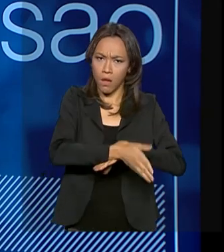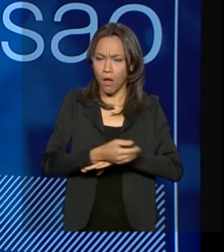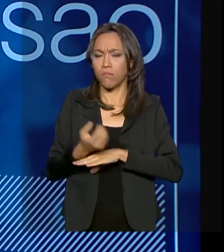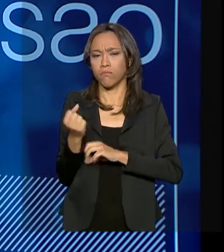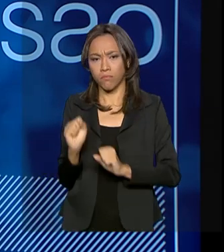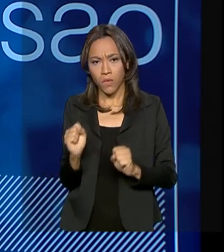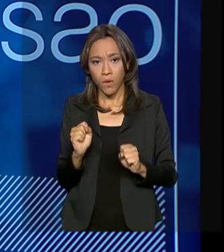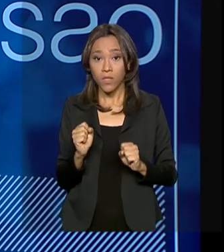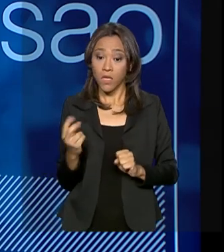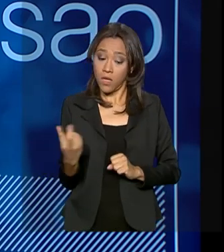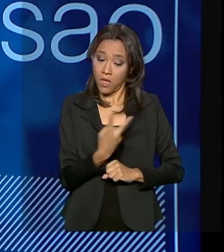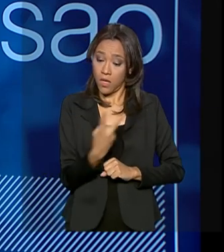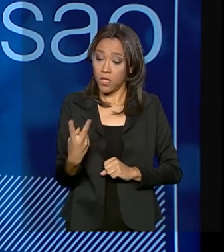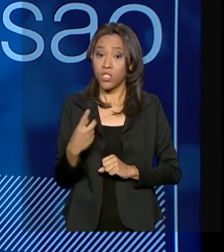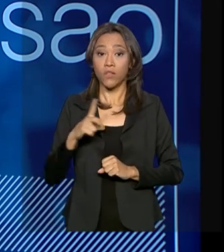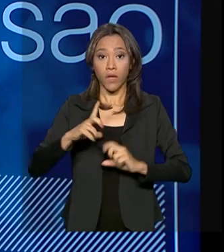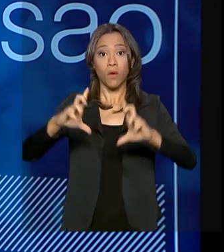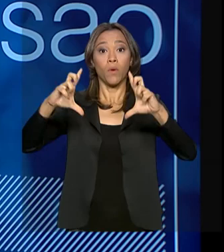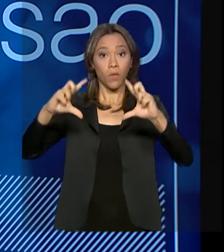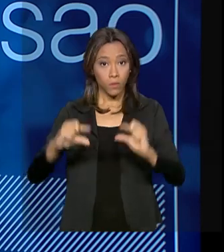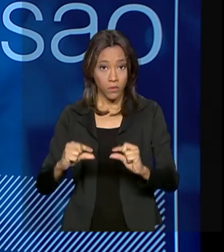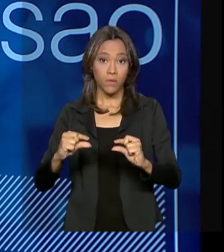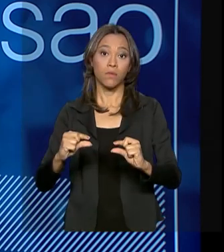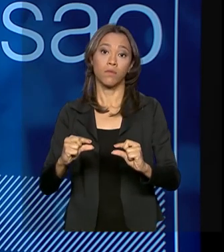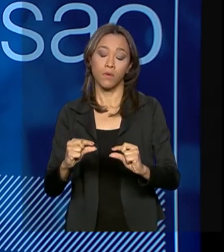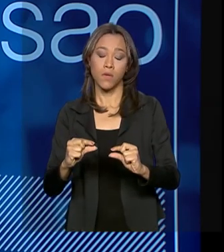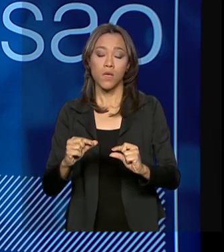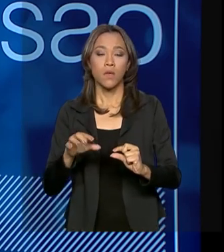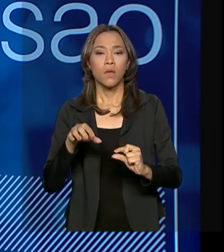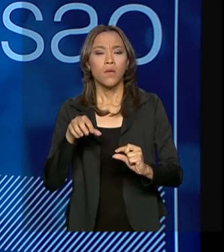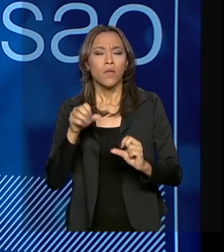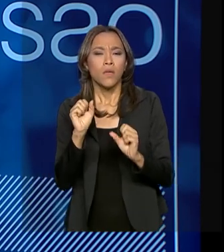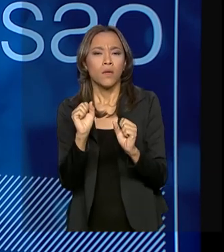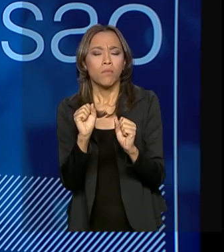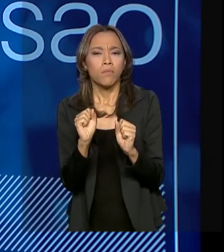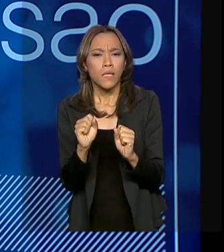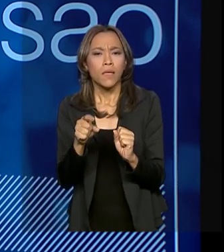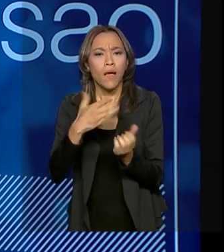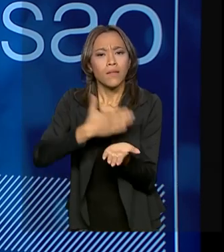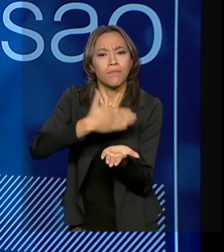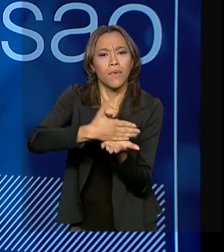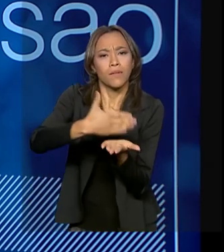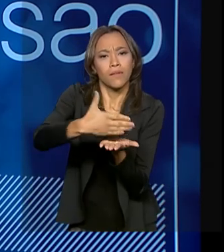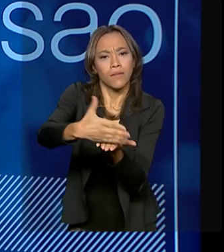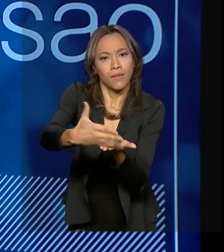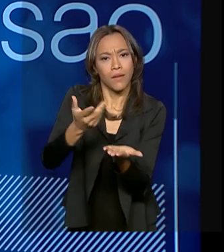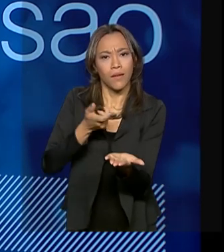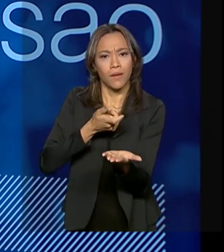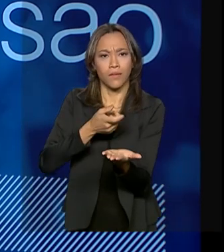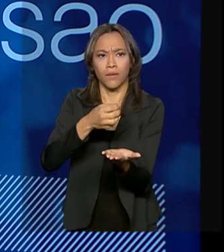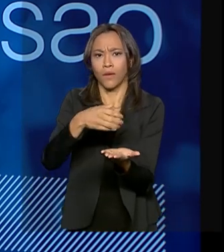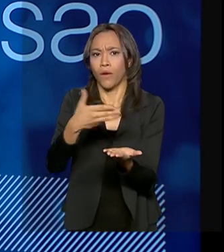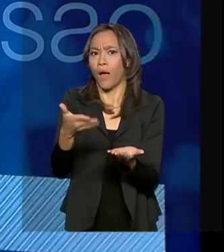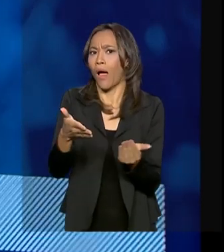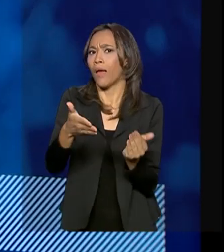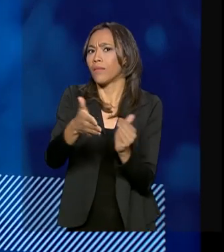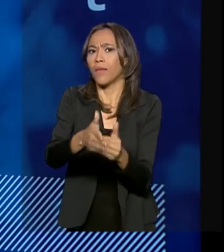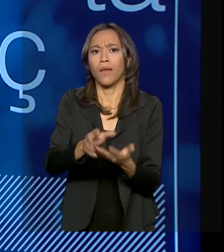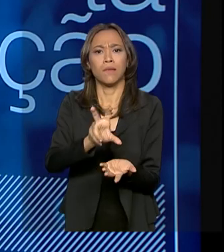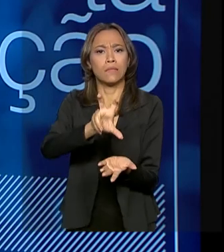tiveram uma redução tão grande que você tem uma redução nas prestações hoje de 20, 30 até